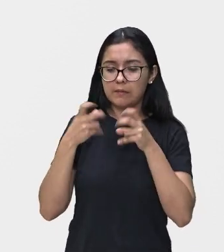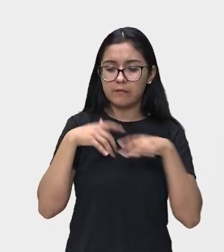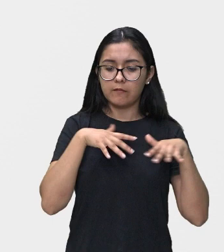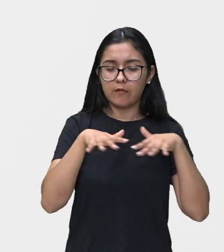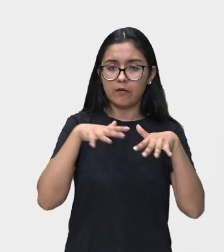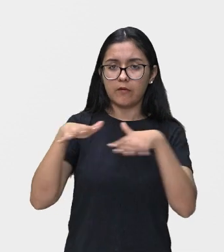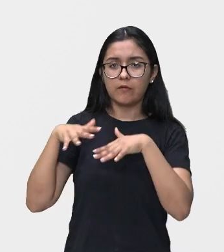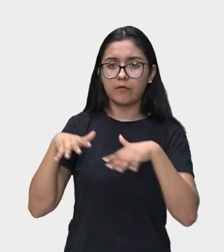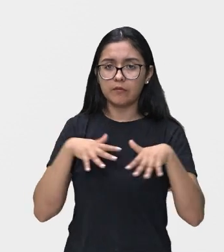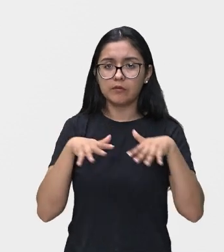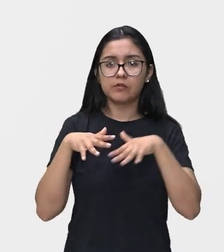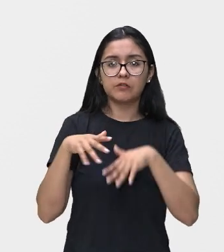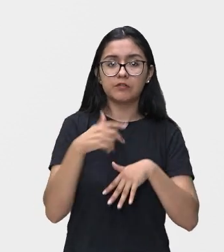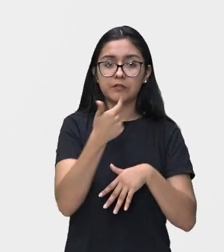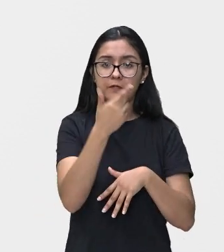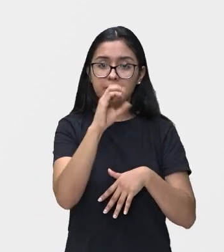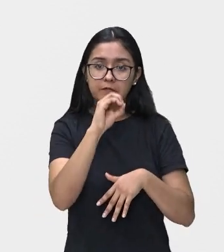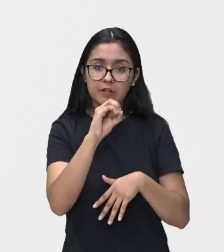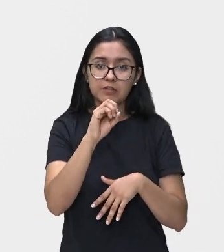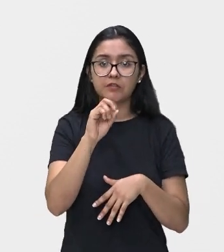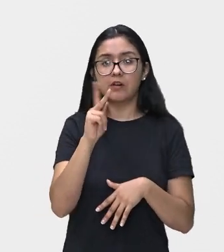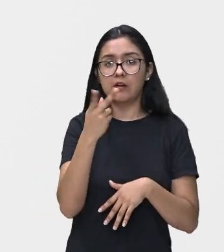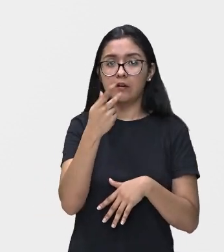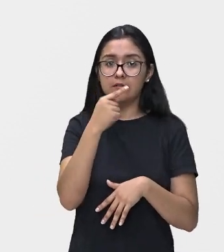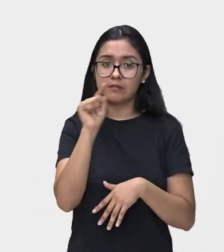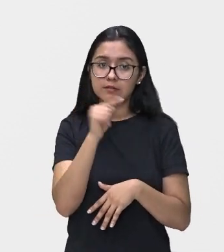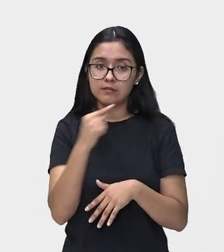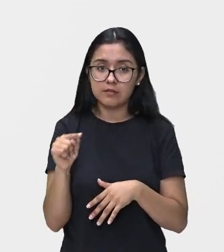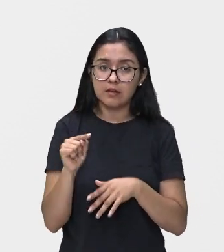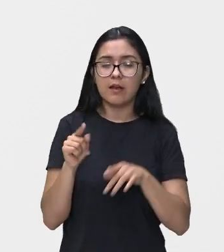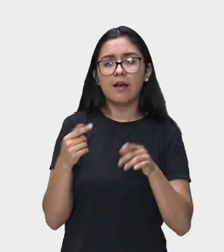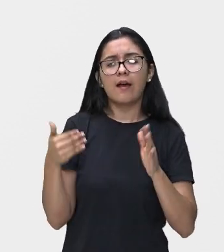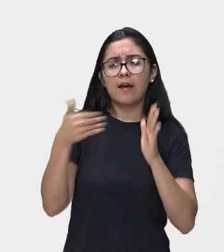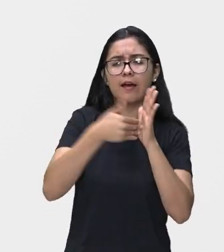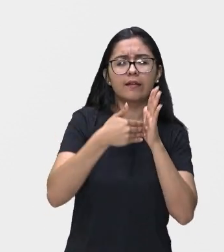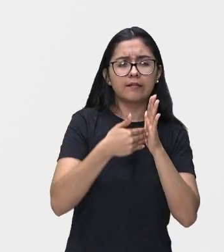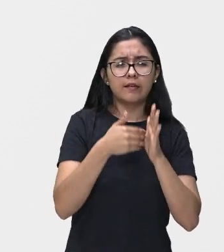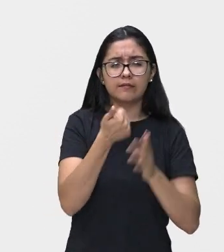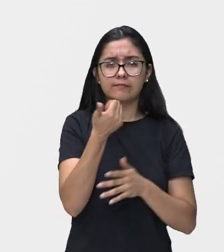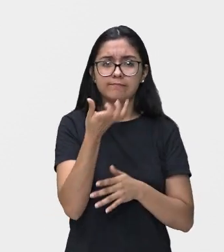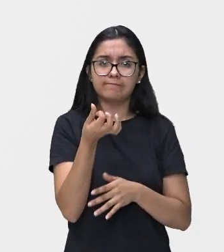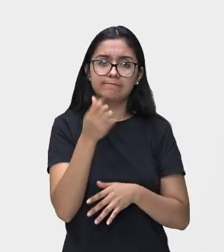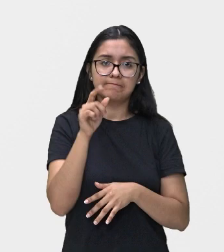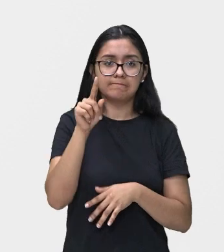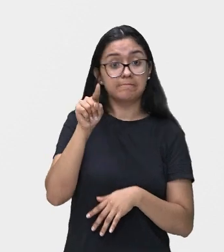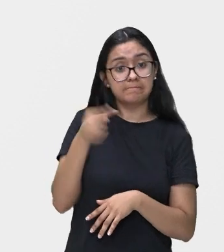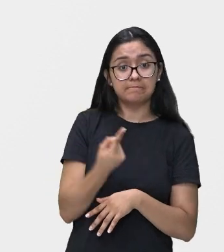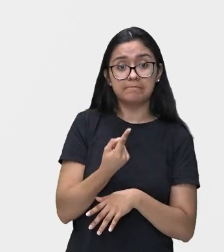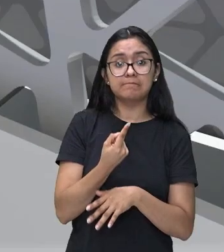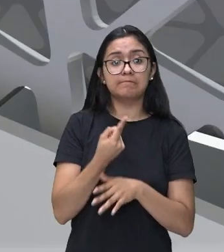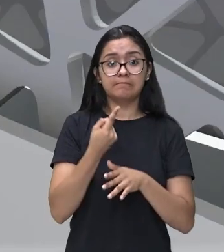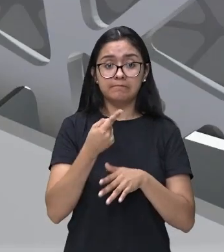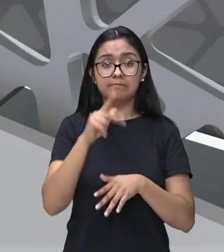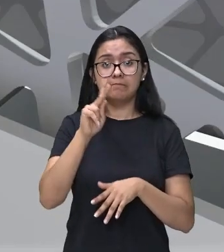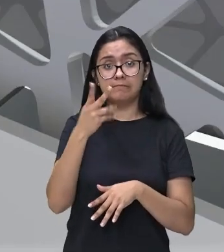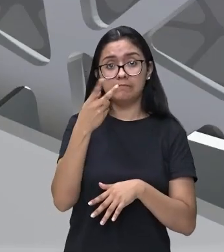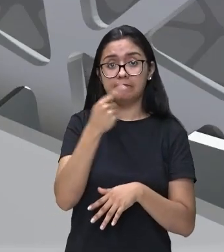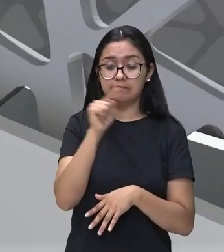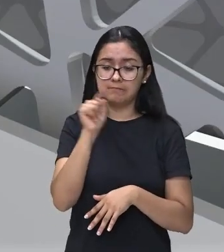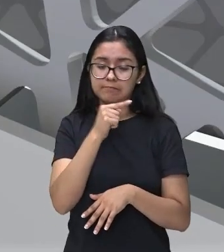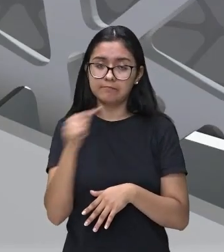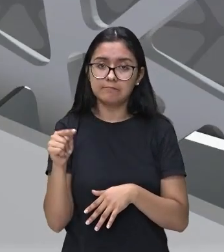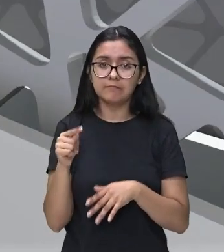hertz a 16 mil hertz como som. Então, a gente pode ouvir a partir de